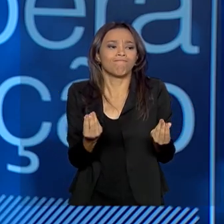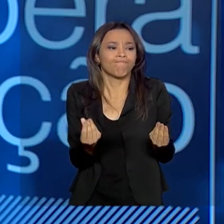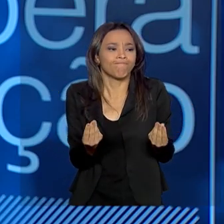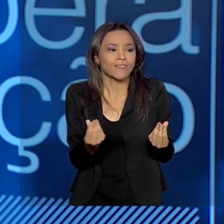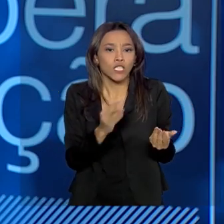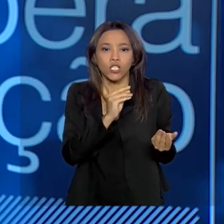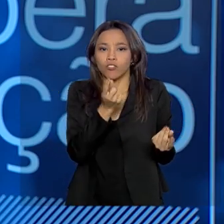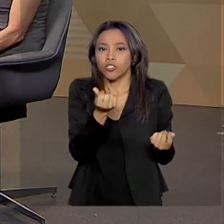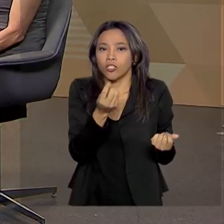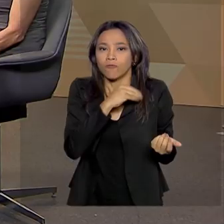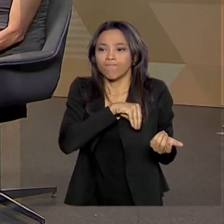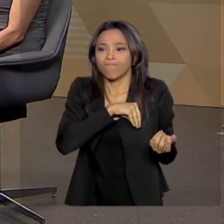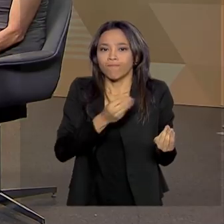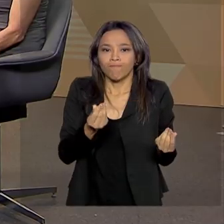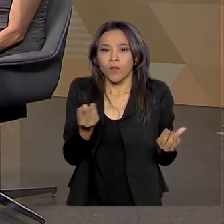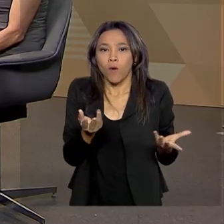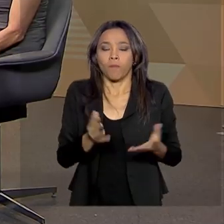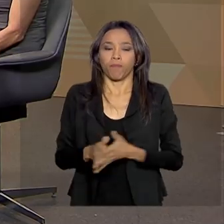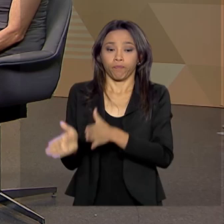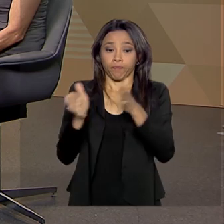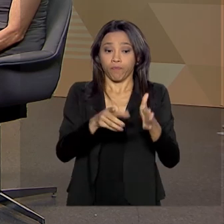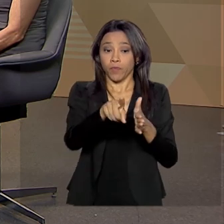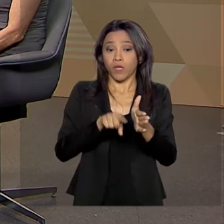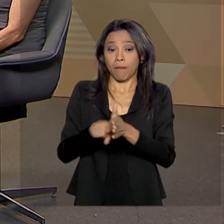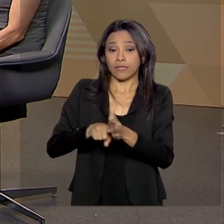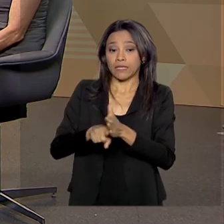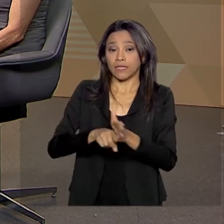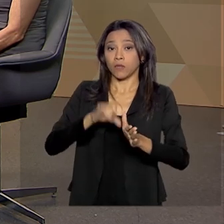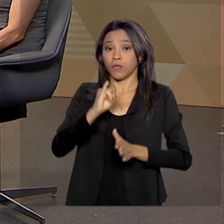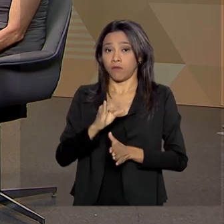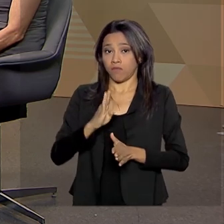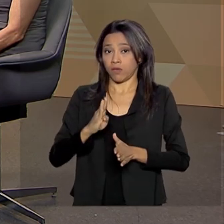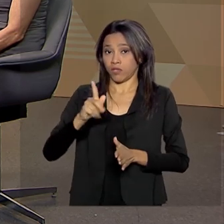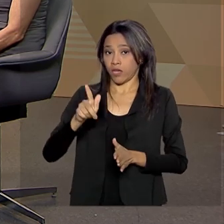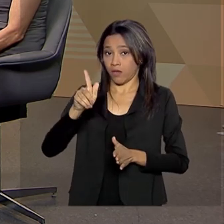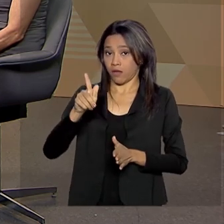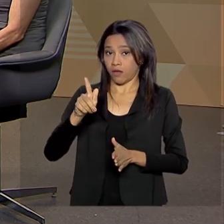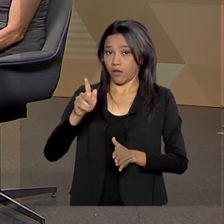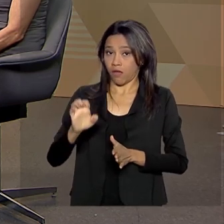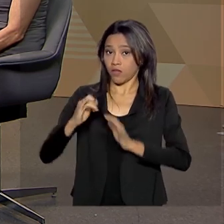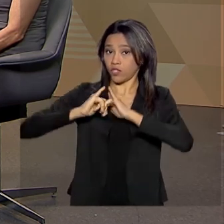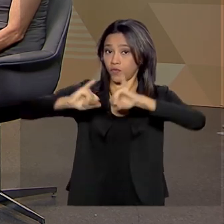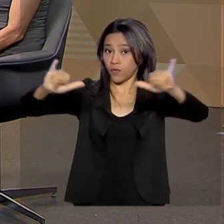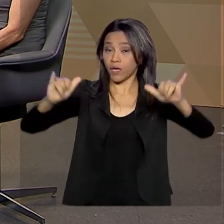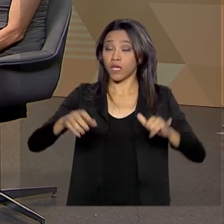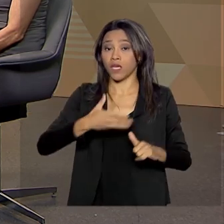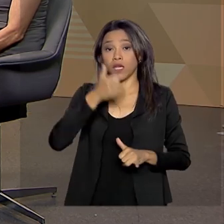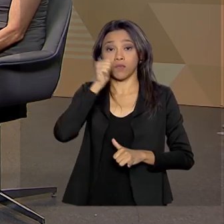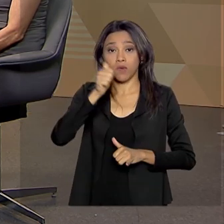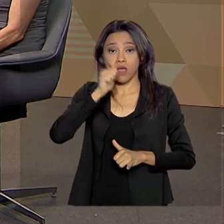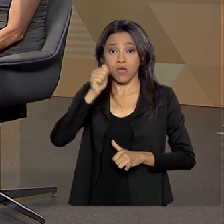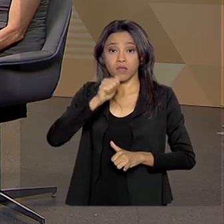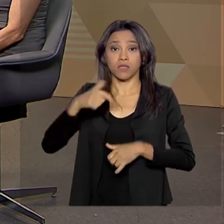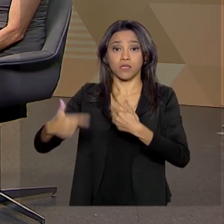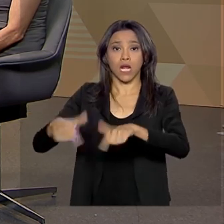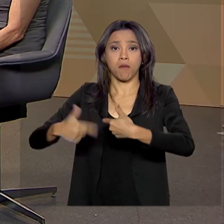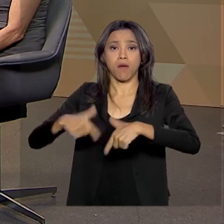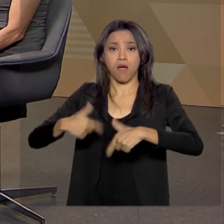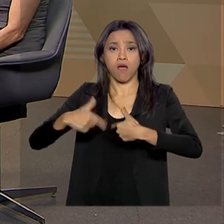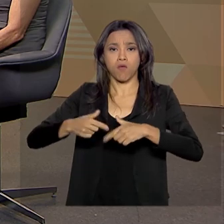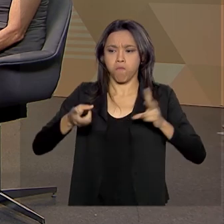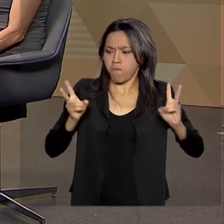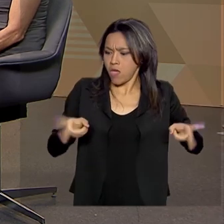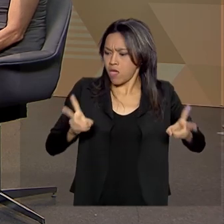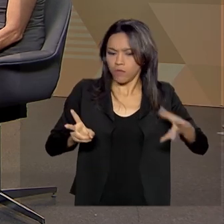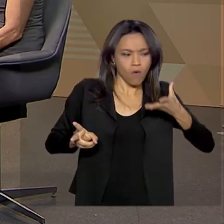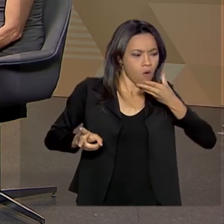O IBGE mostra que os salários, eles se aproximaram, mas ainda os homens ganham mais do as mulheres no mesmo posto de trabalho, numa mesma função,